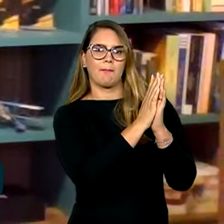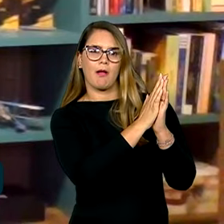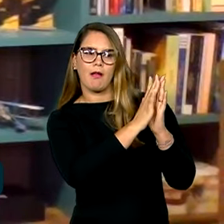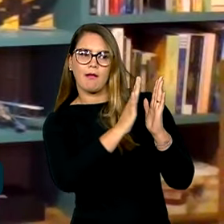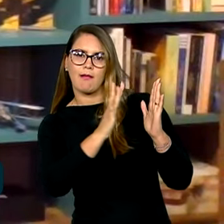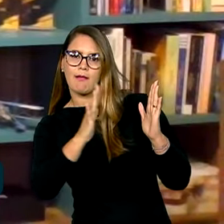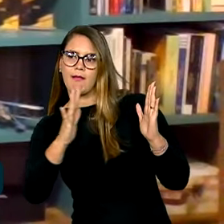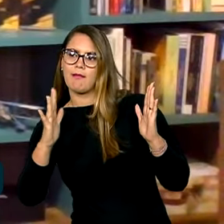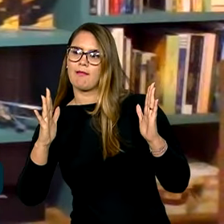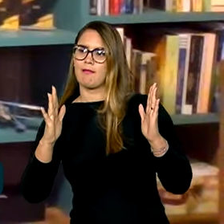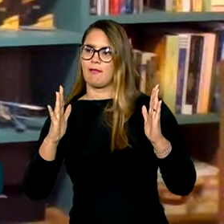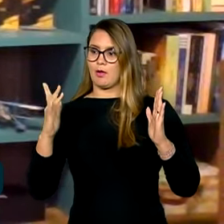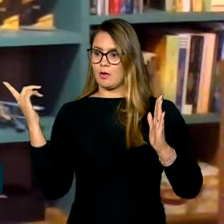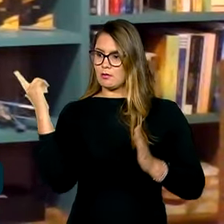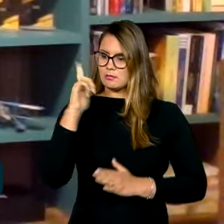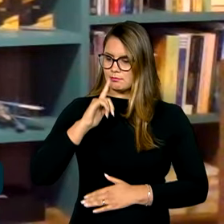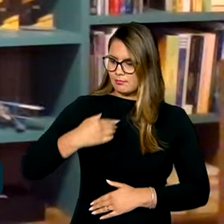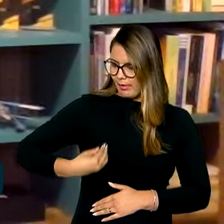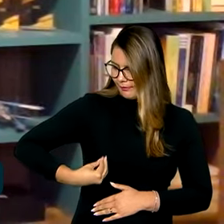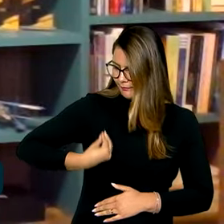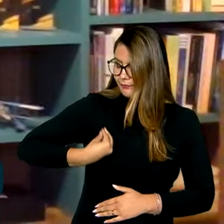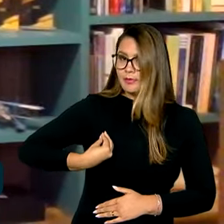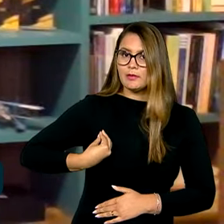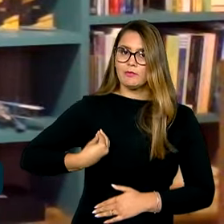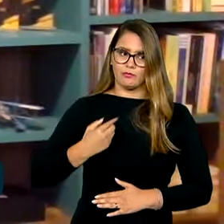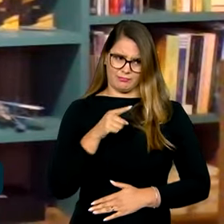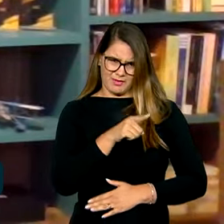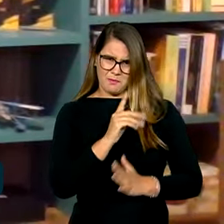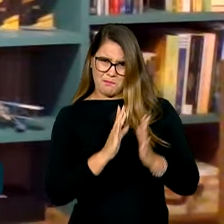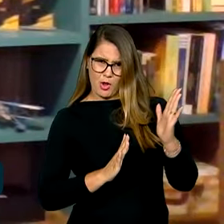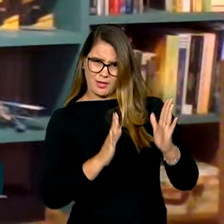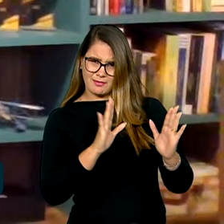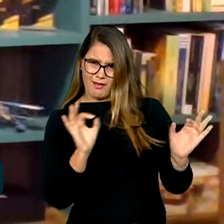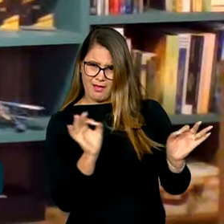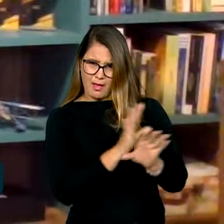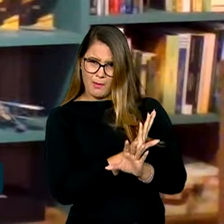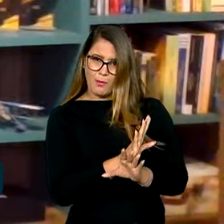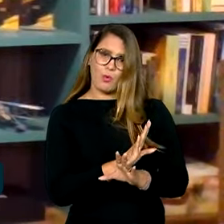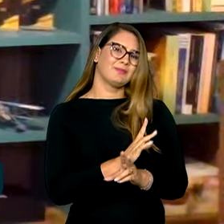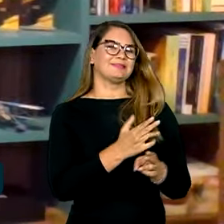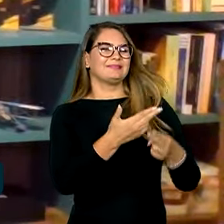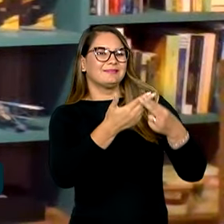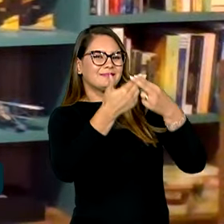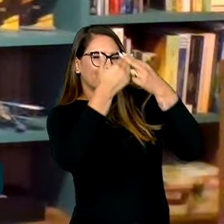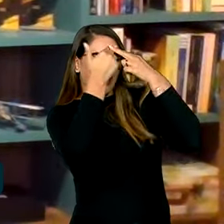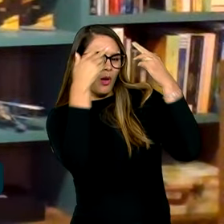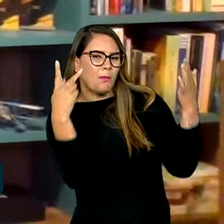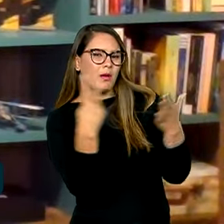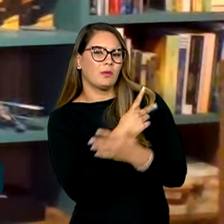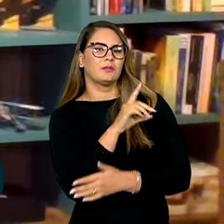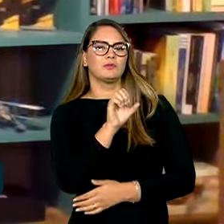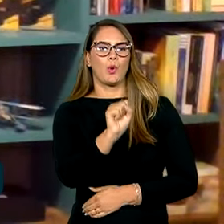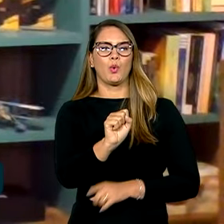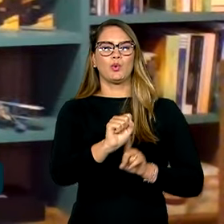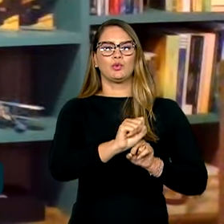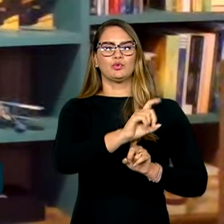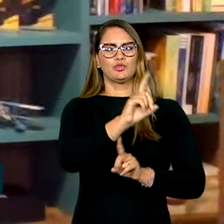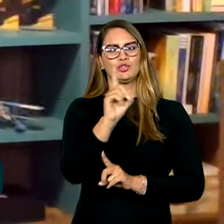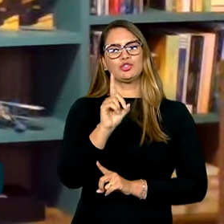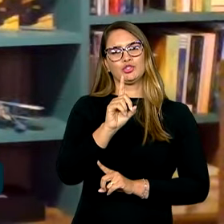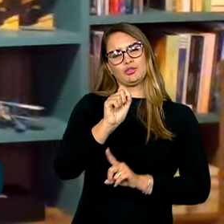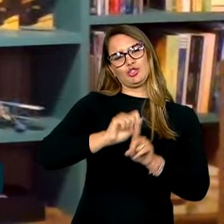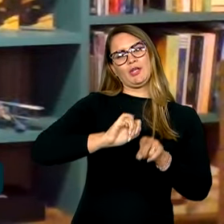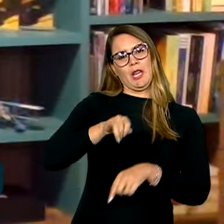chegamos vivos após esse processo, esse trauma que foi o 8 de janeiro, a gente